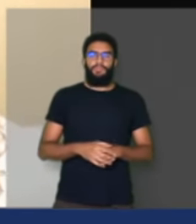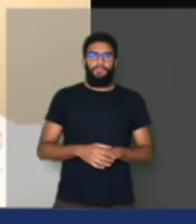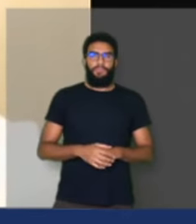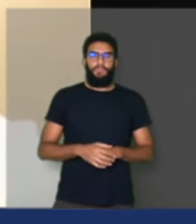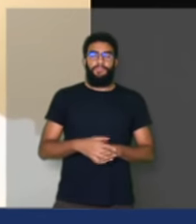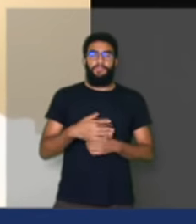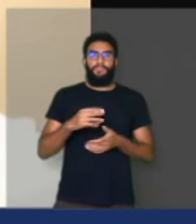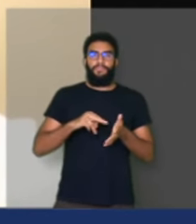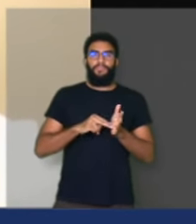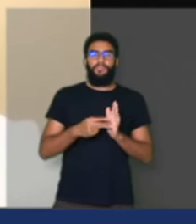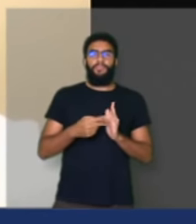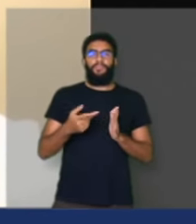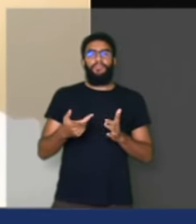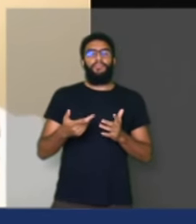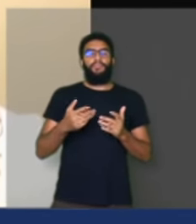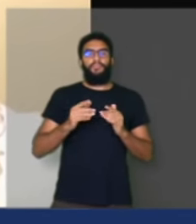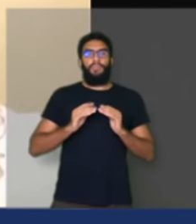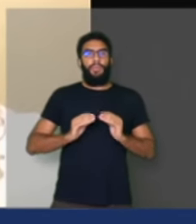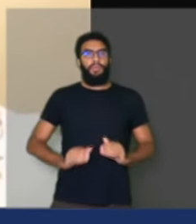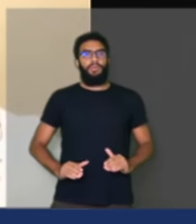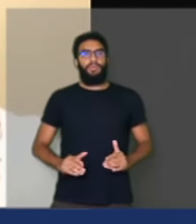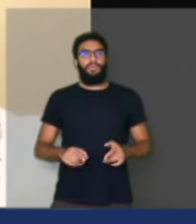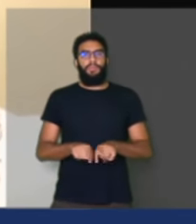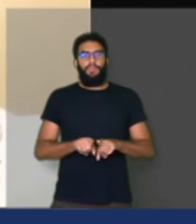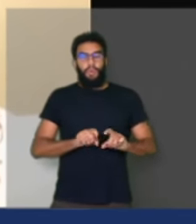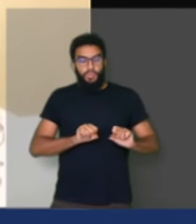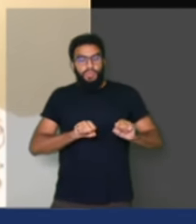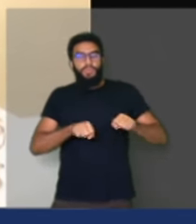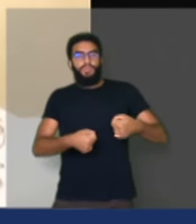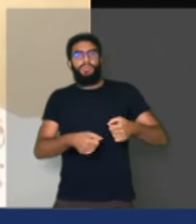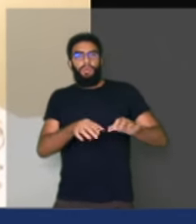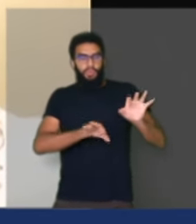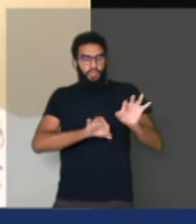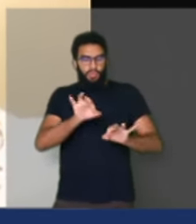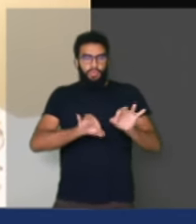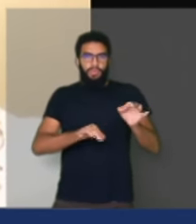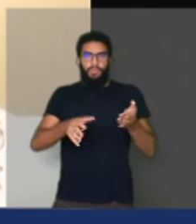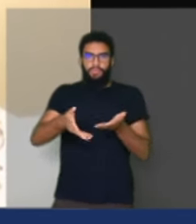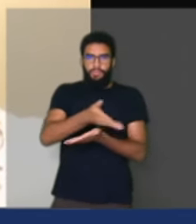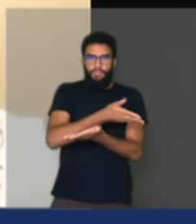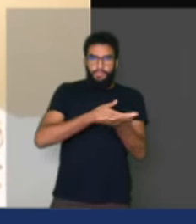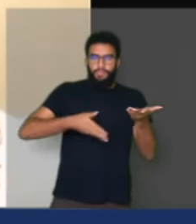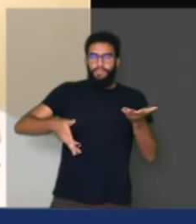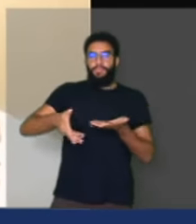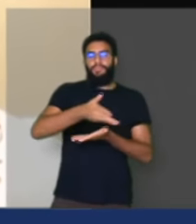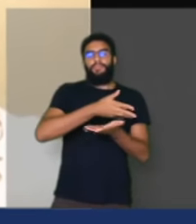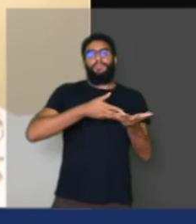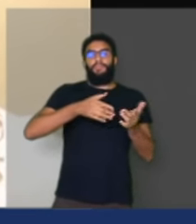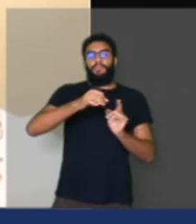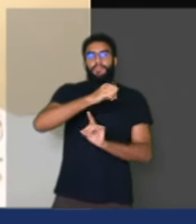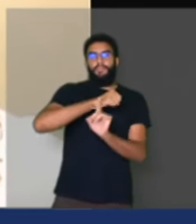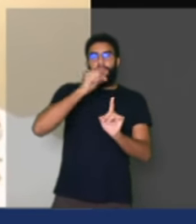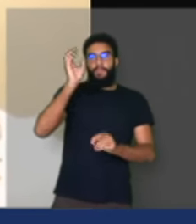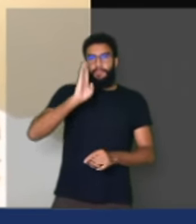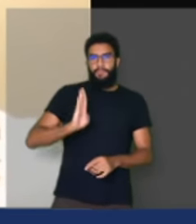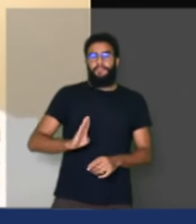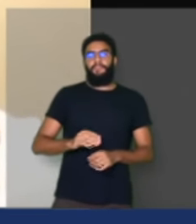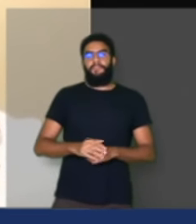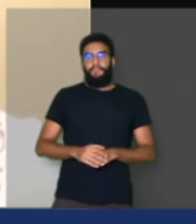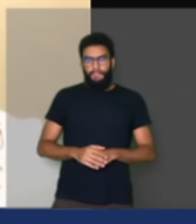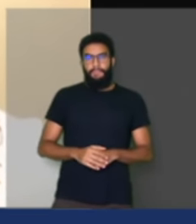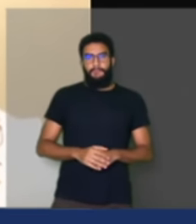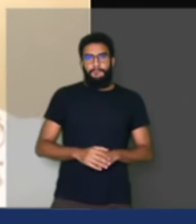cidadã, e, portanto, esforço, foi feita com muita colaboração da sociedade brasileira, que aos